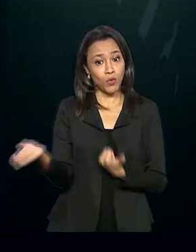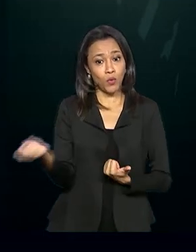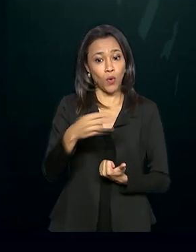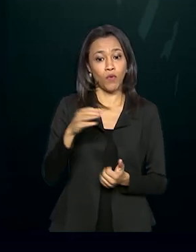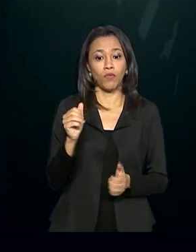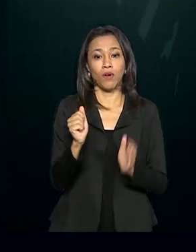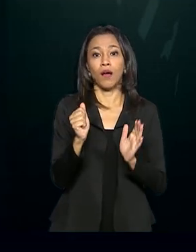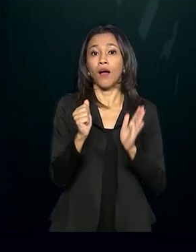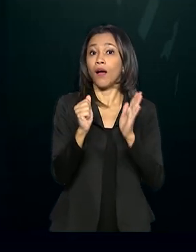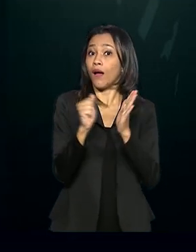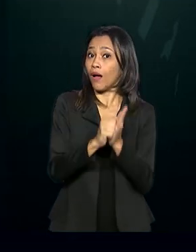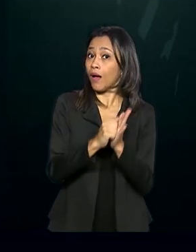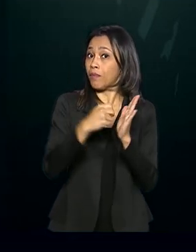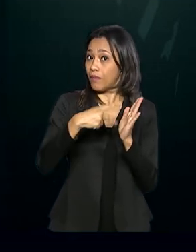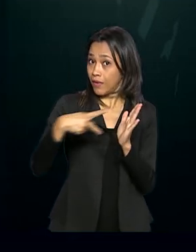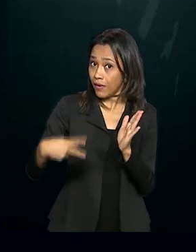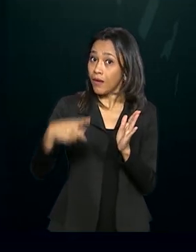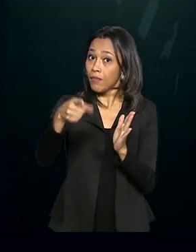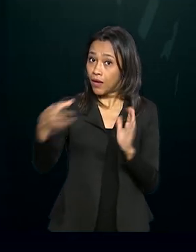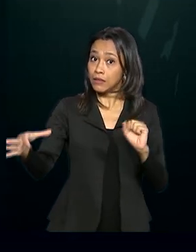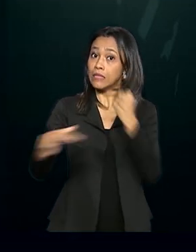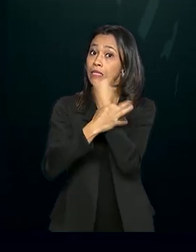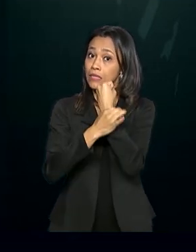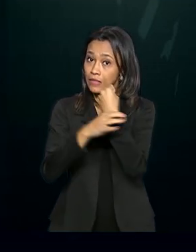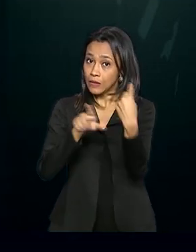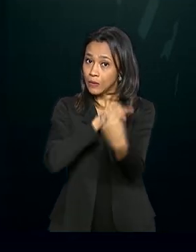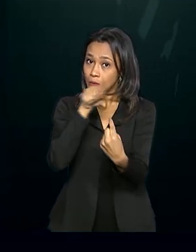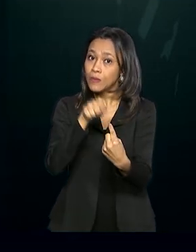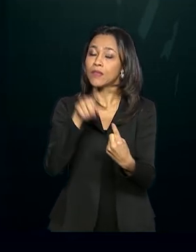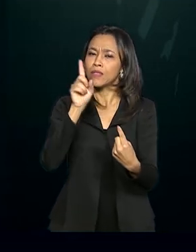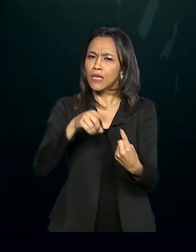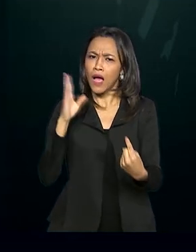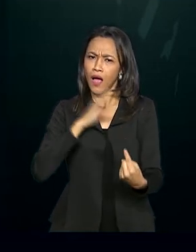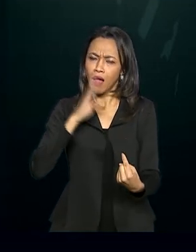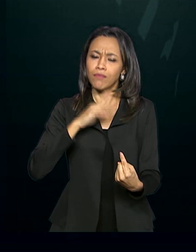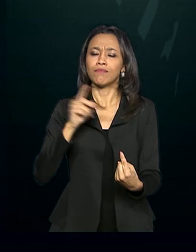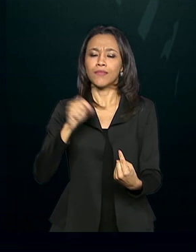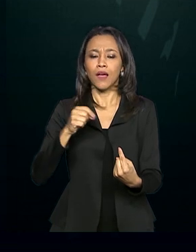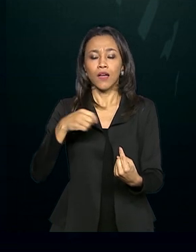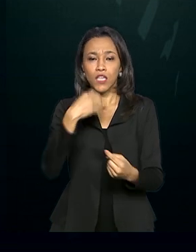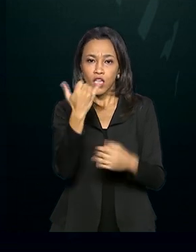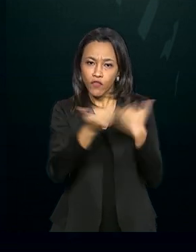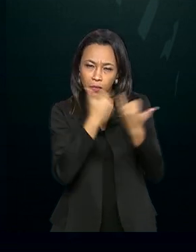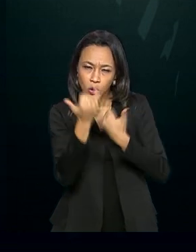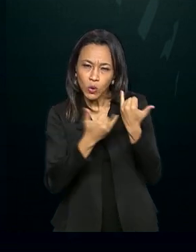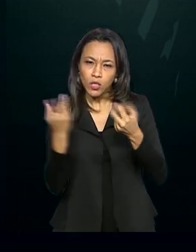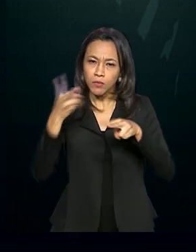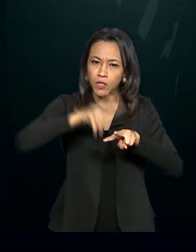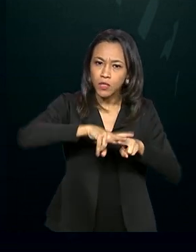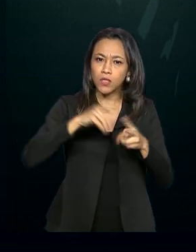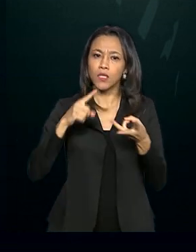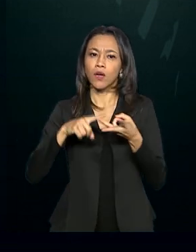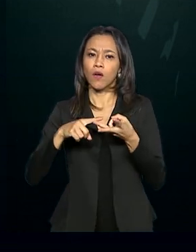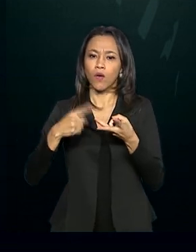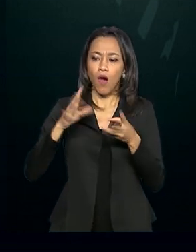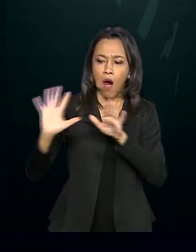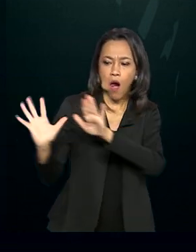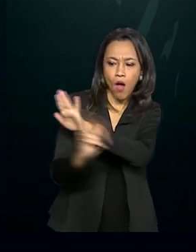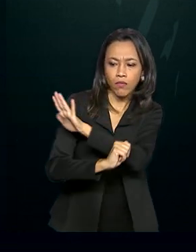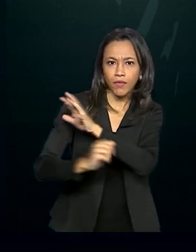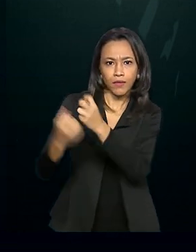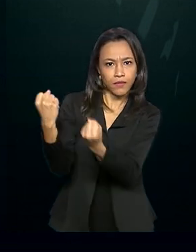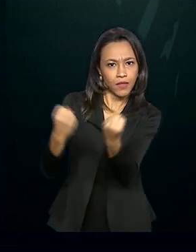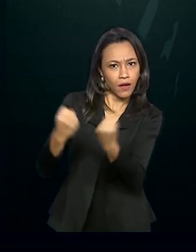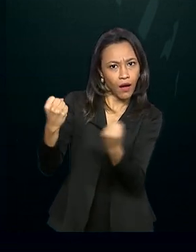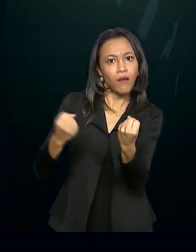facilitar o trabalho de segurança da população, com acesso imediato a mandados de prisão e dados de veículos roubados, por